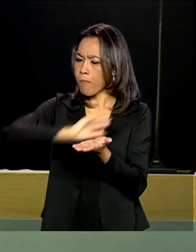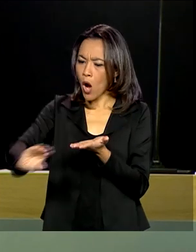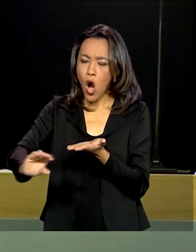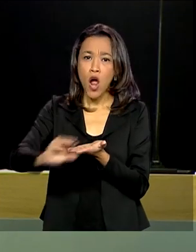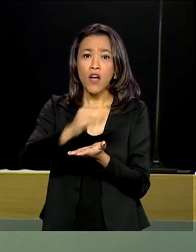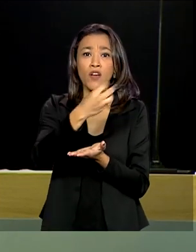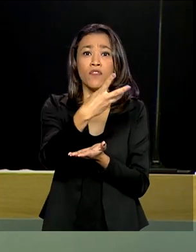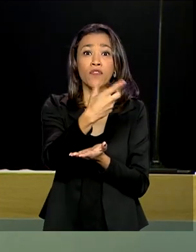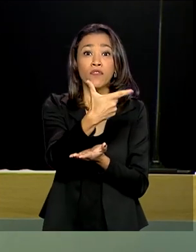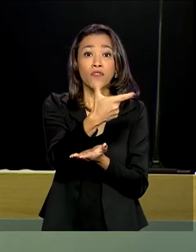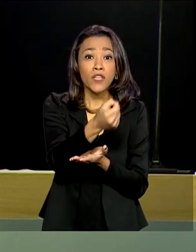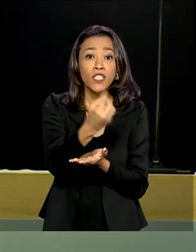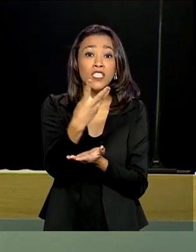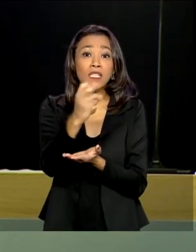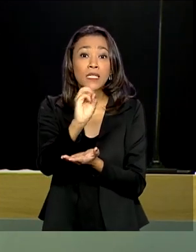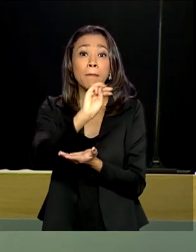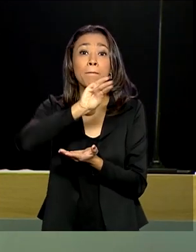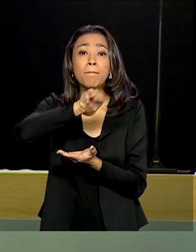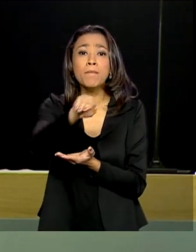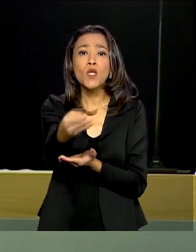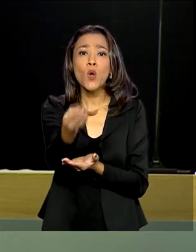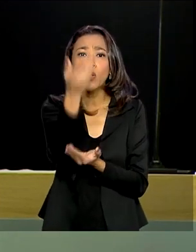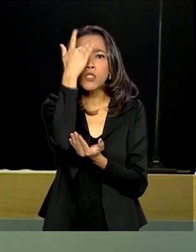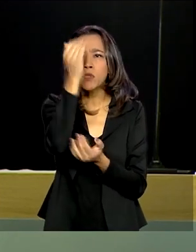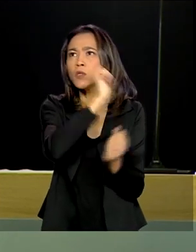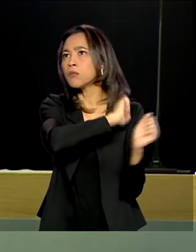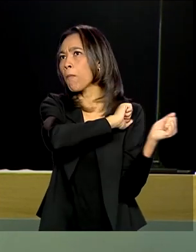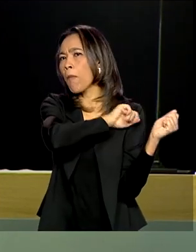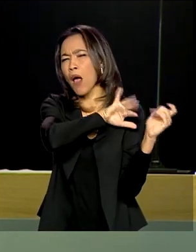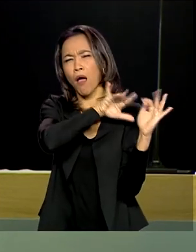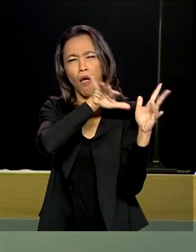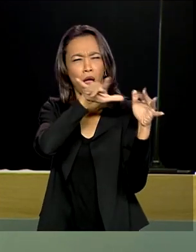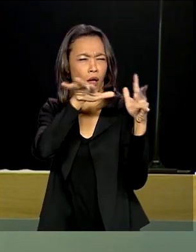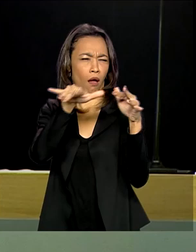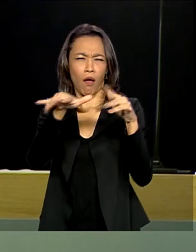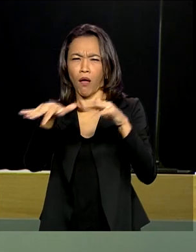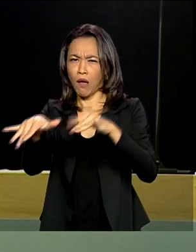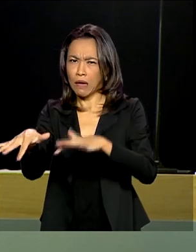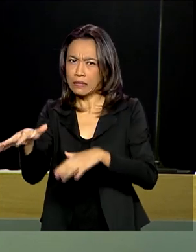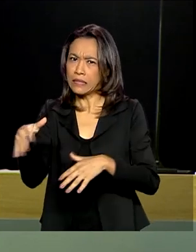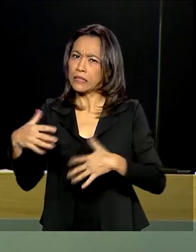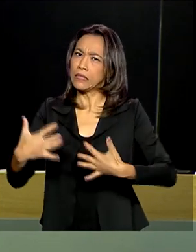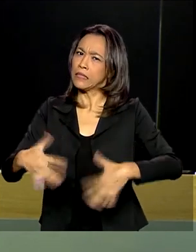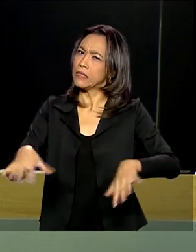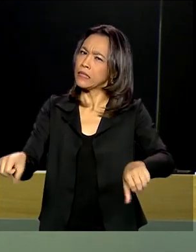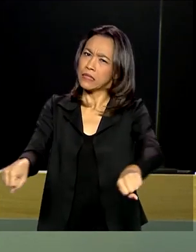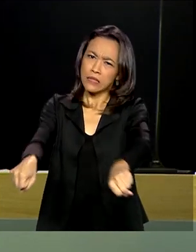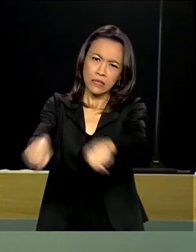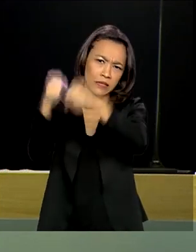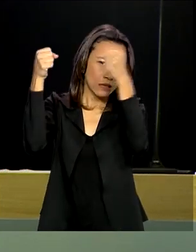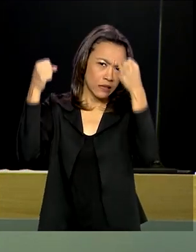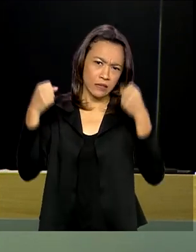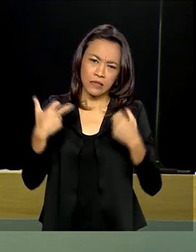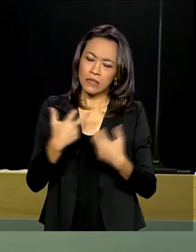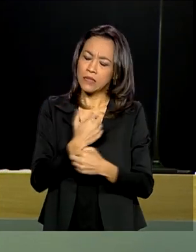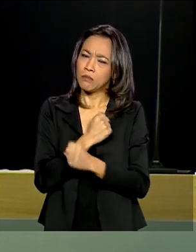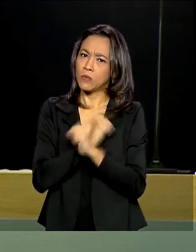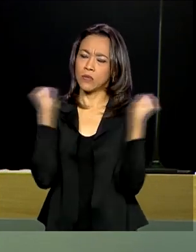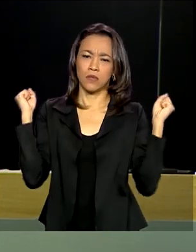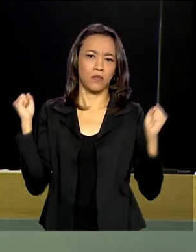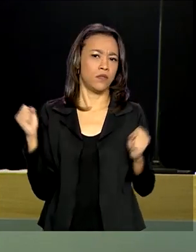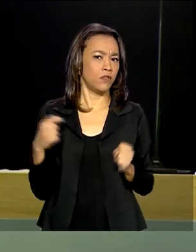30 milhões de pessoas forem juntas às agências e lotéricas. É um colapso. Então, nós não vamos